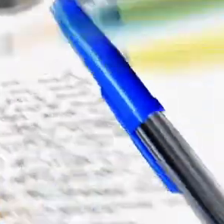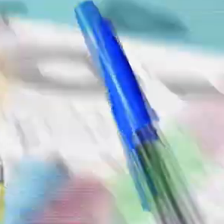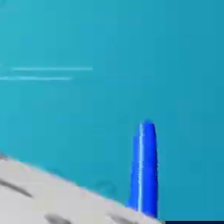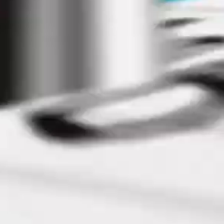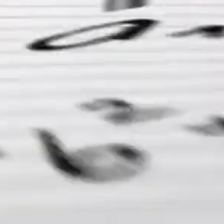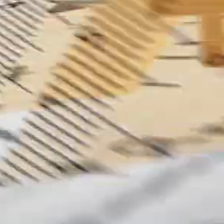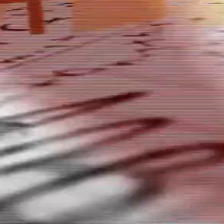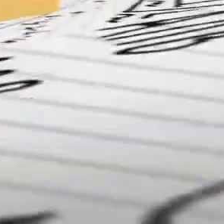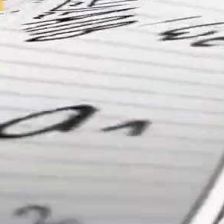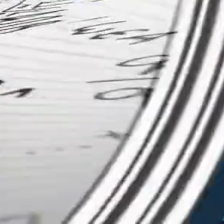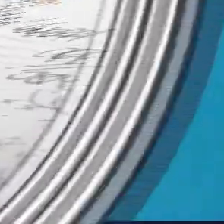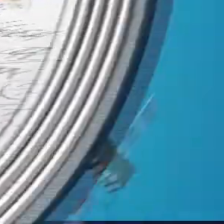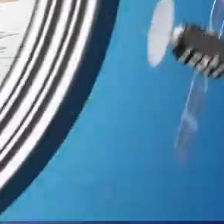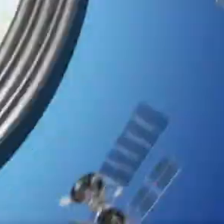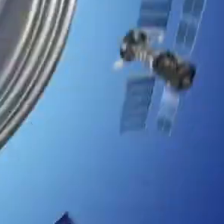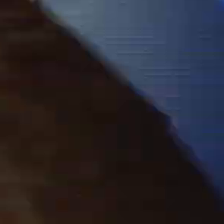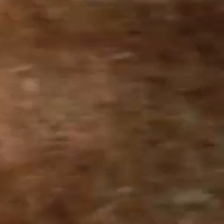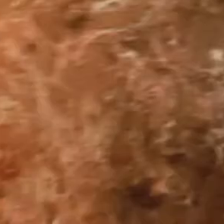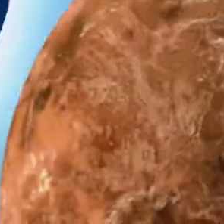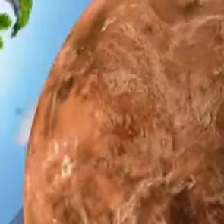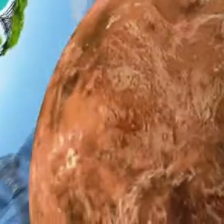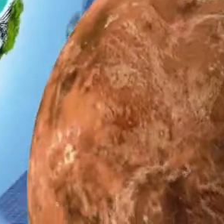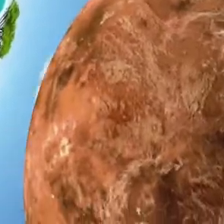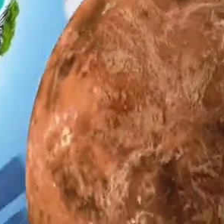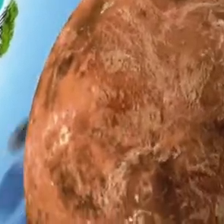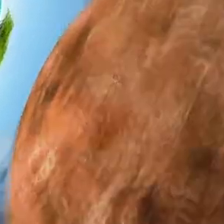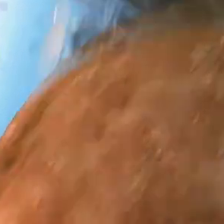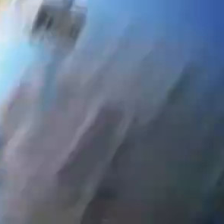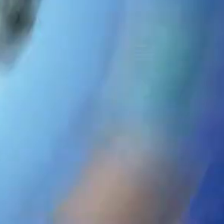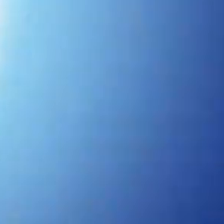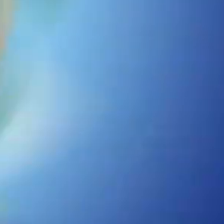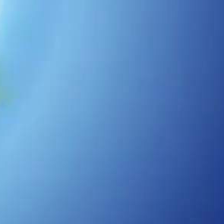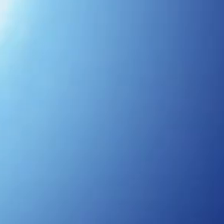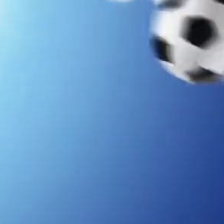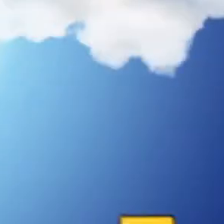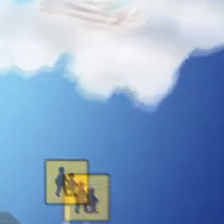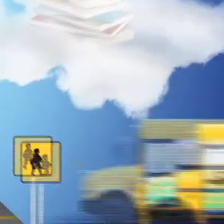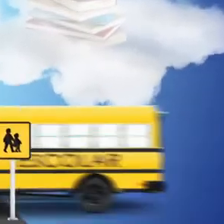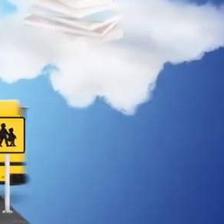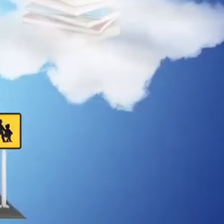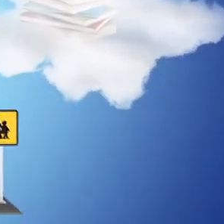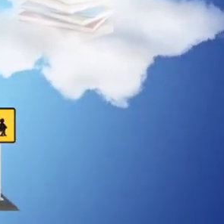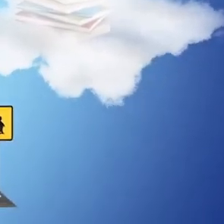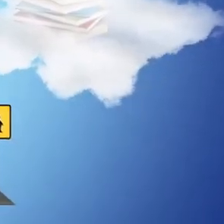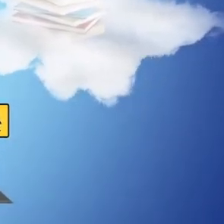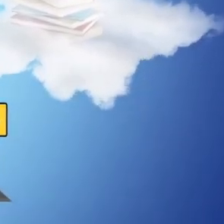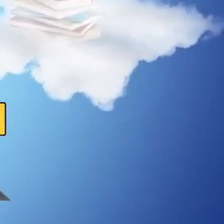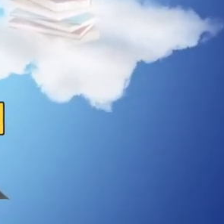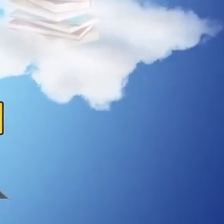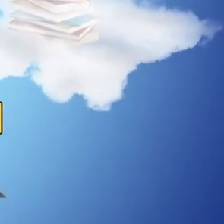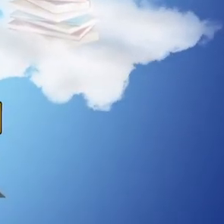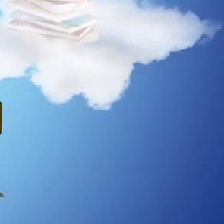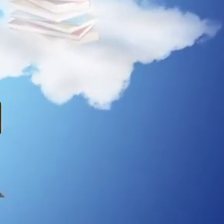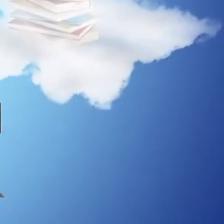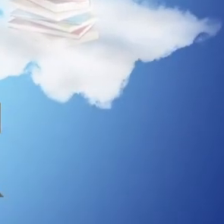E até a